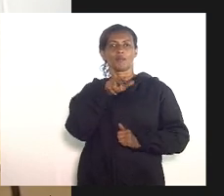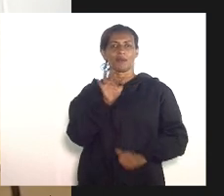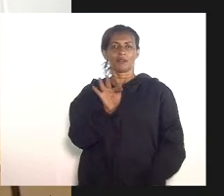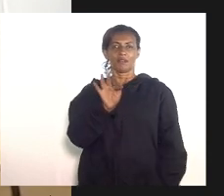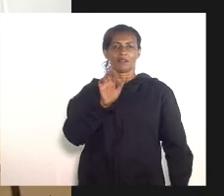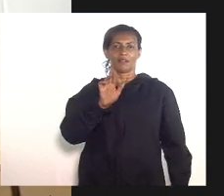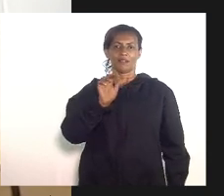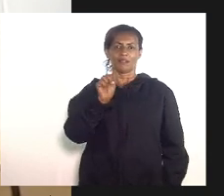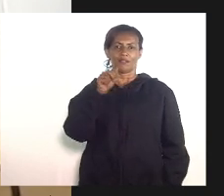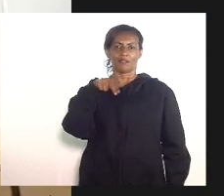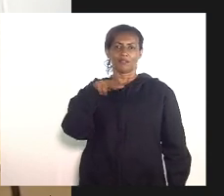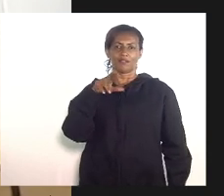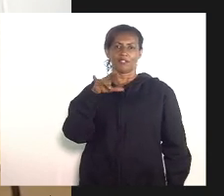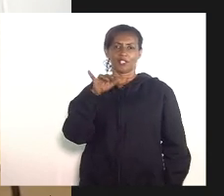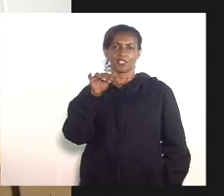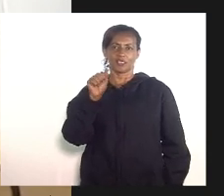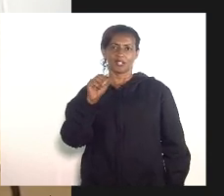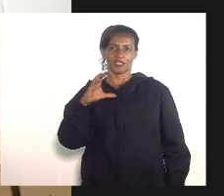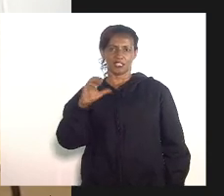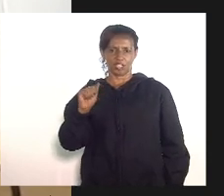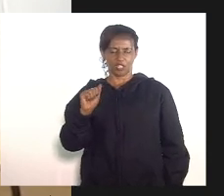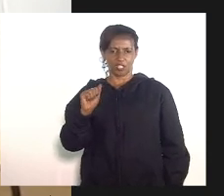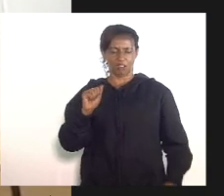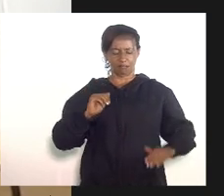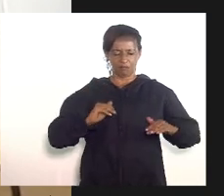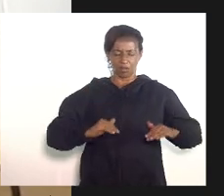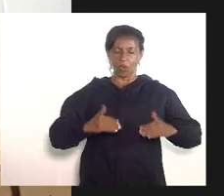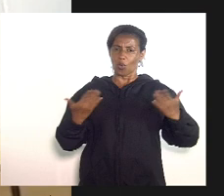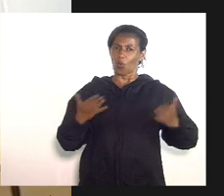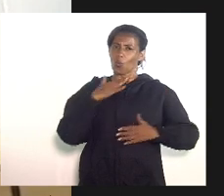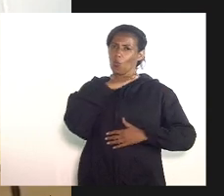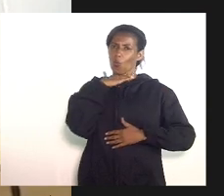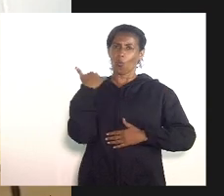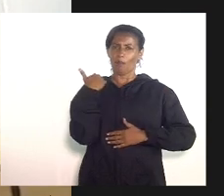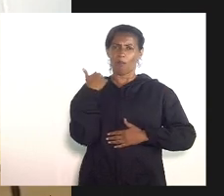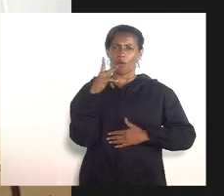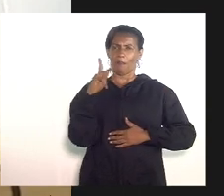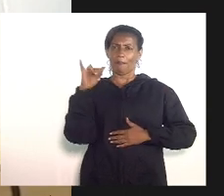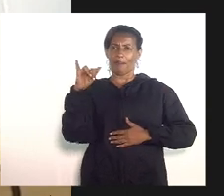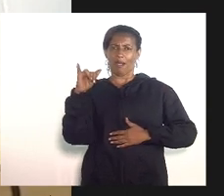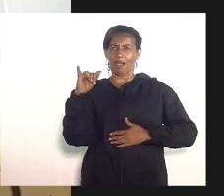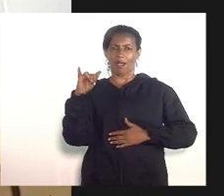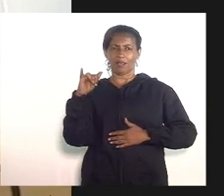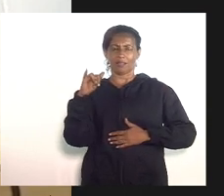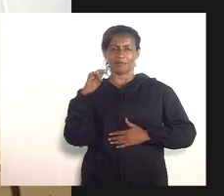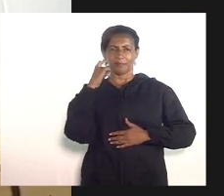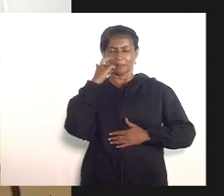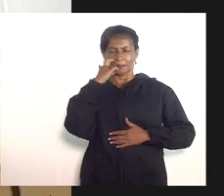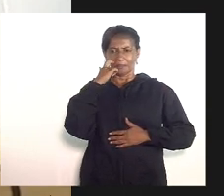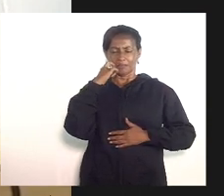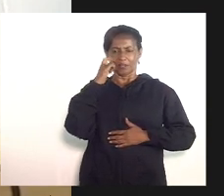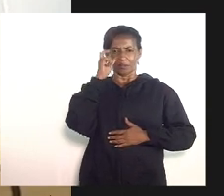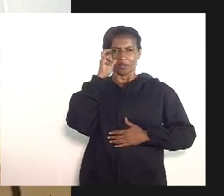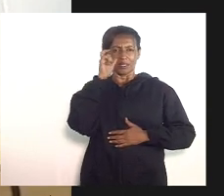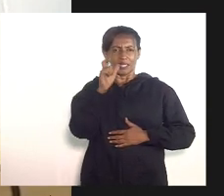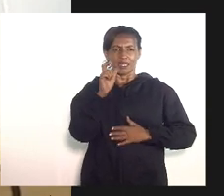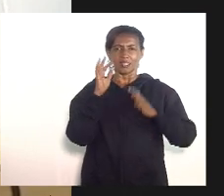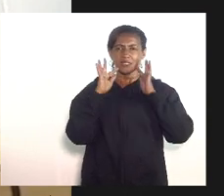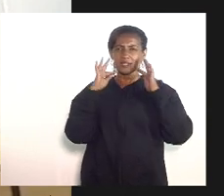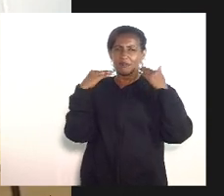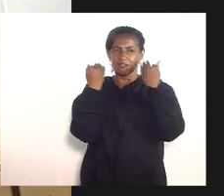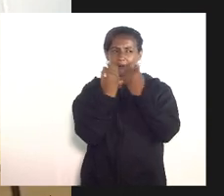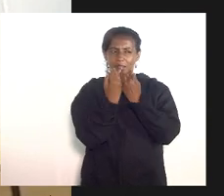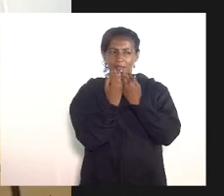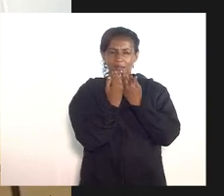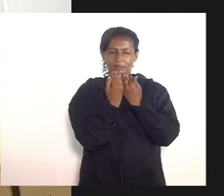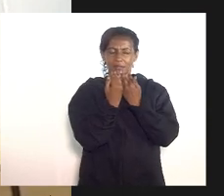a herança que pertencia às irmãs virou objeto de interesses de familiares de